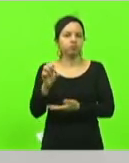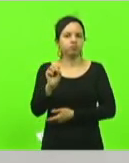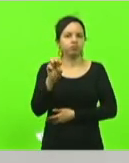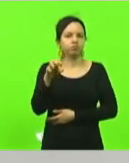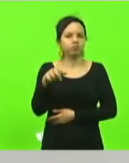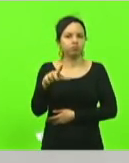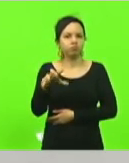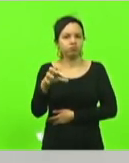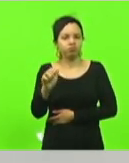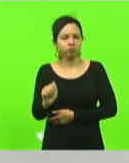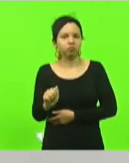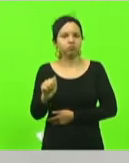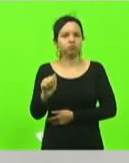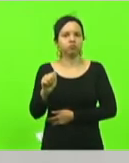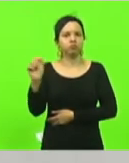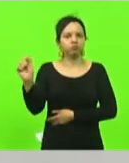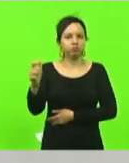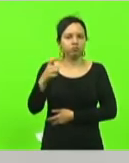passagem